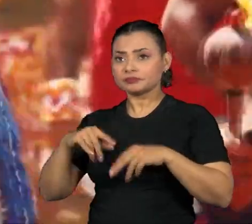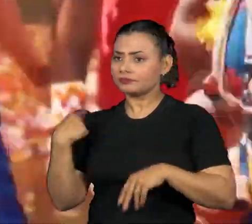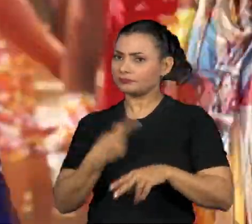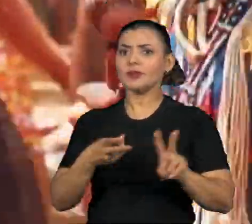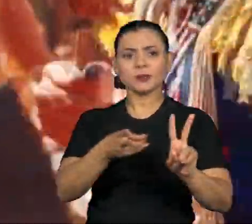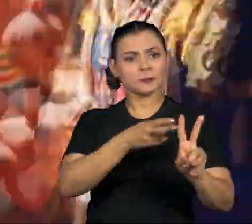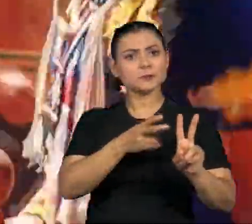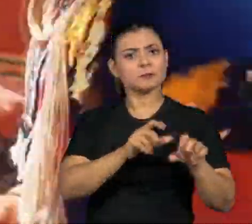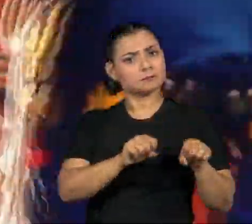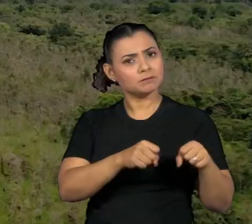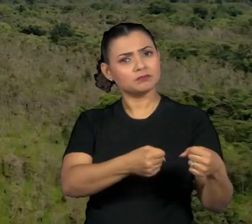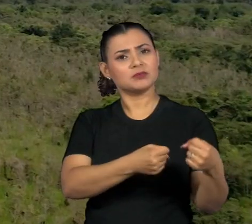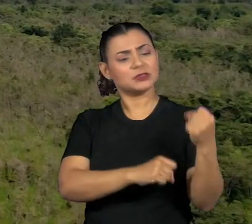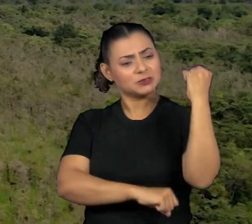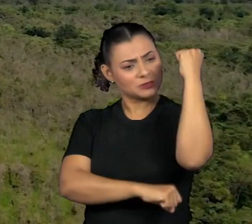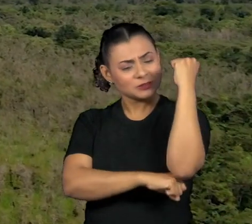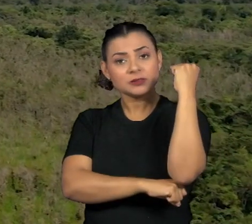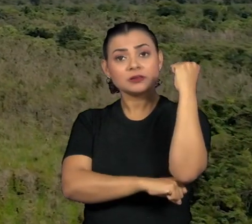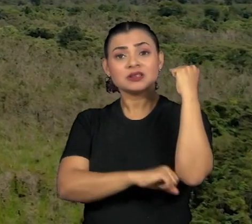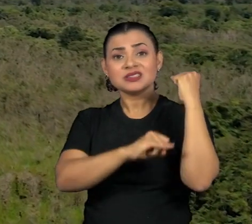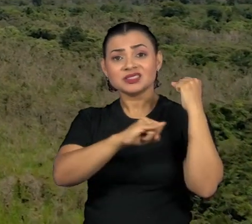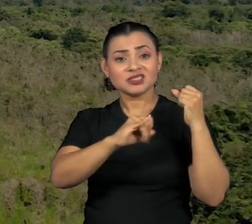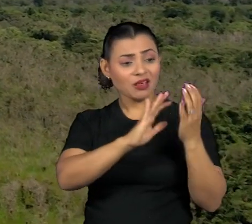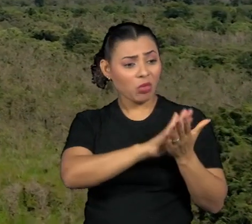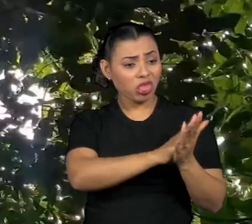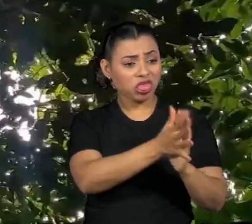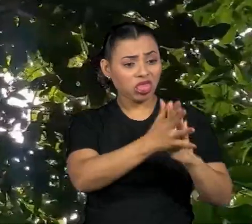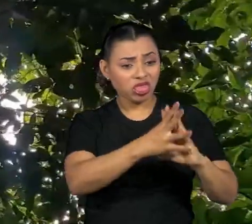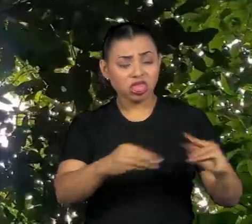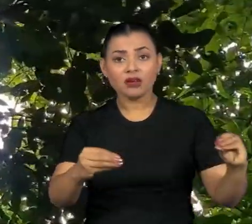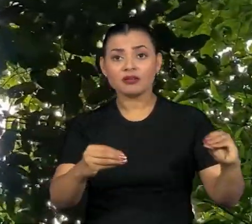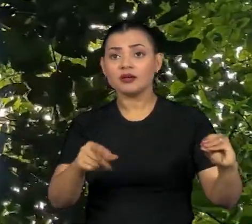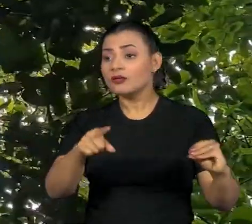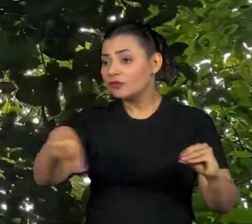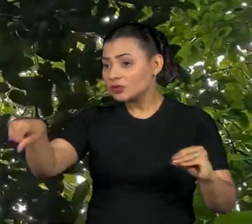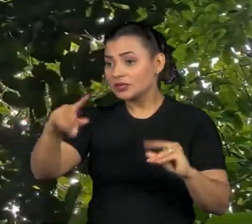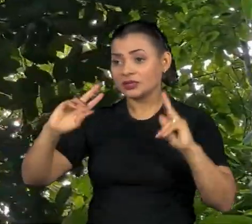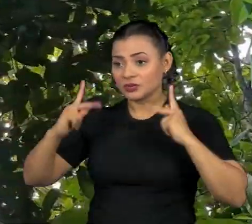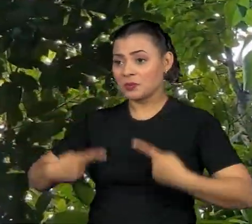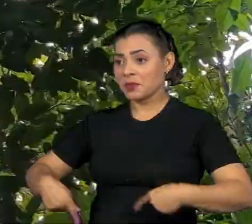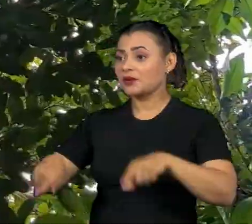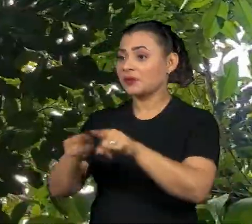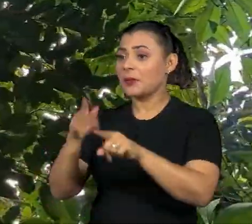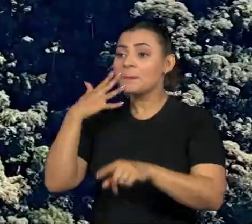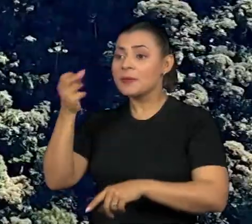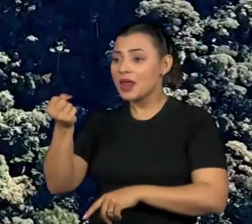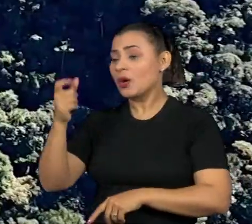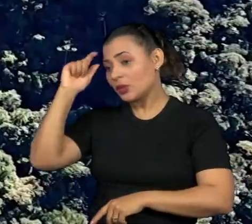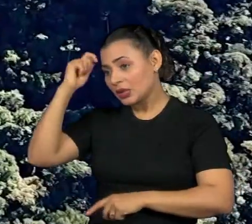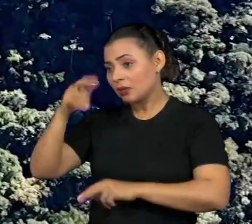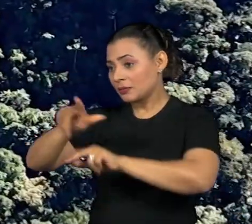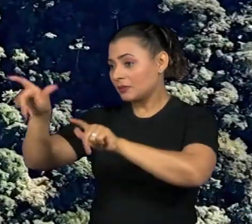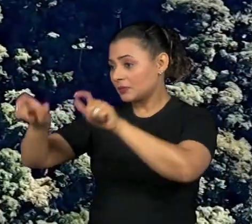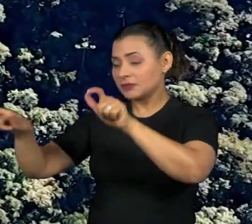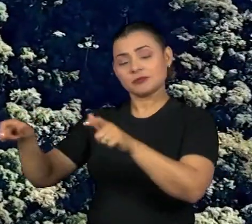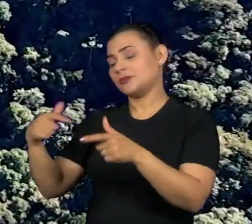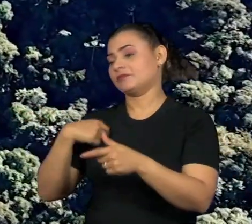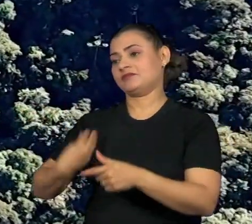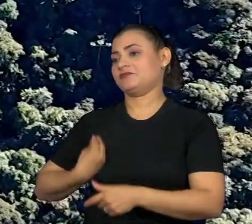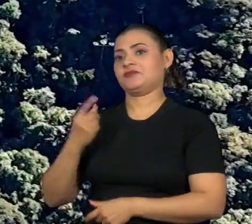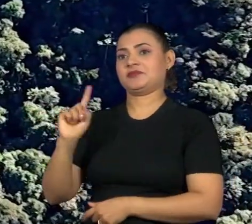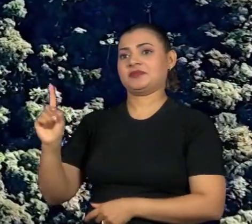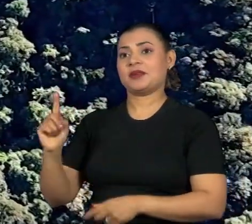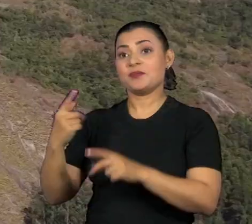estivermos mais existindo sobre esse território, vocês também não vão estar aqui, né? Porque o